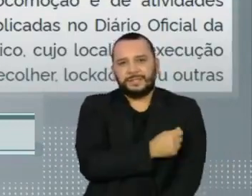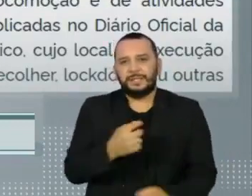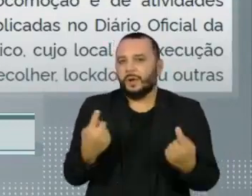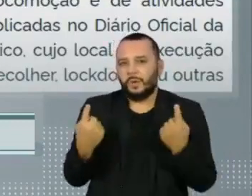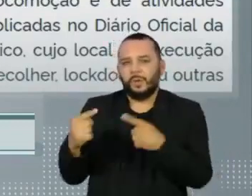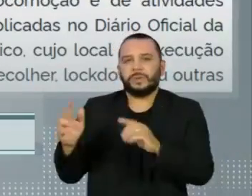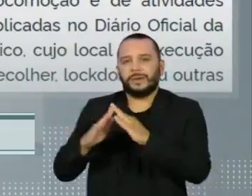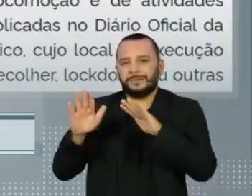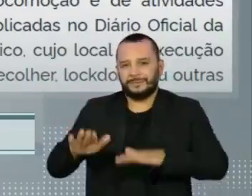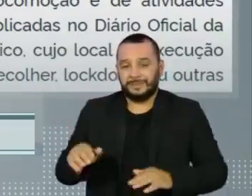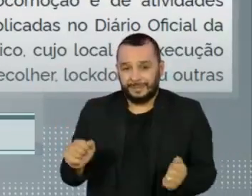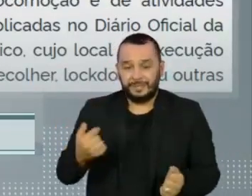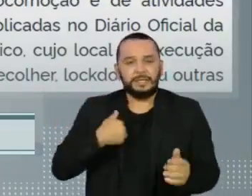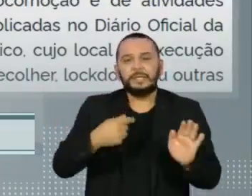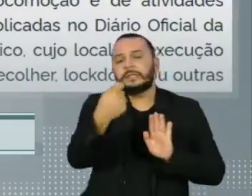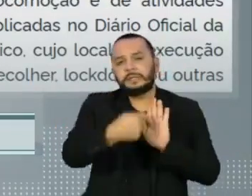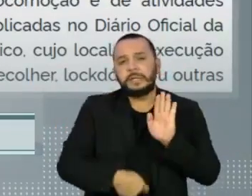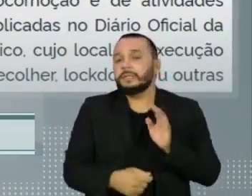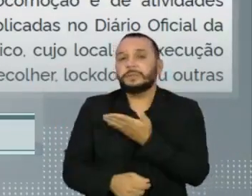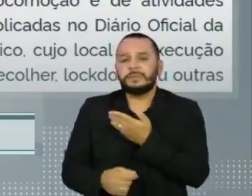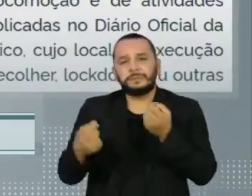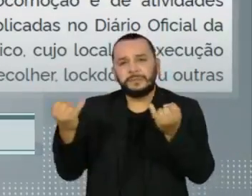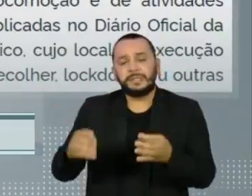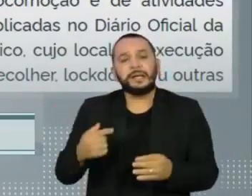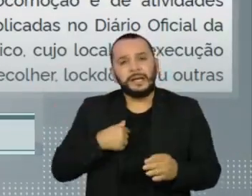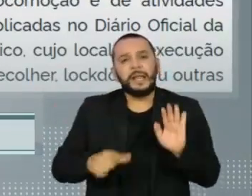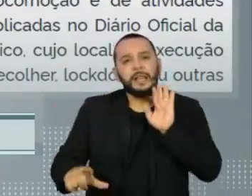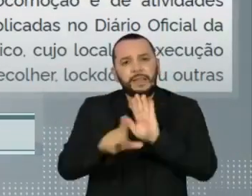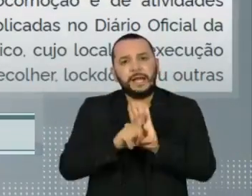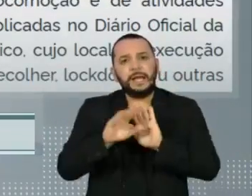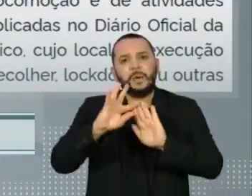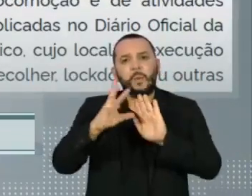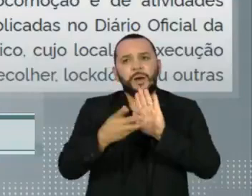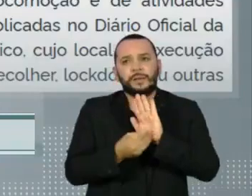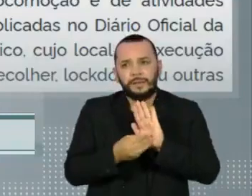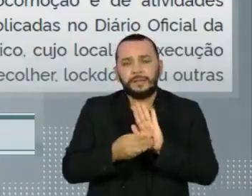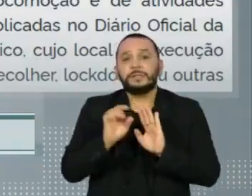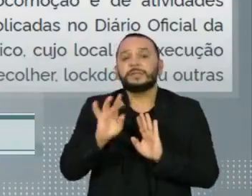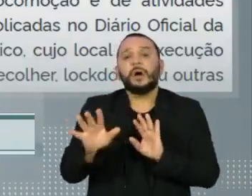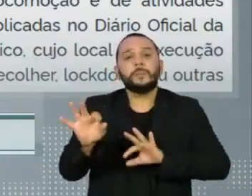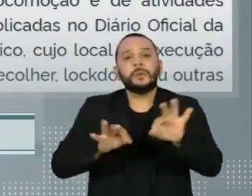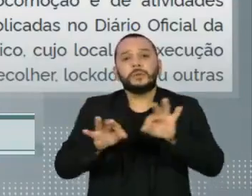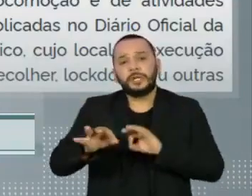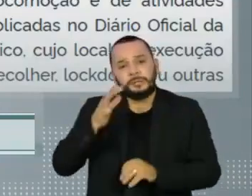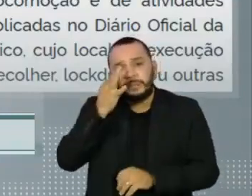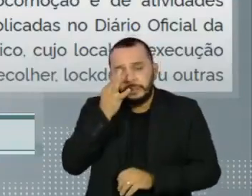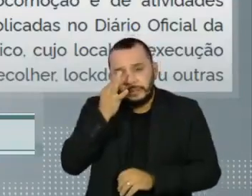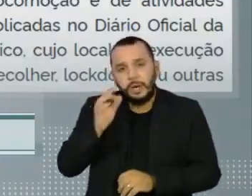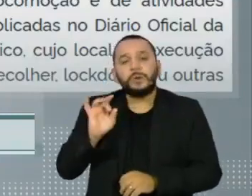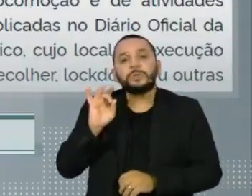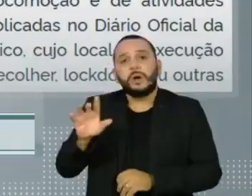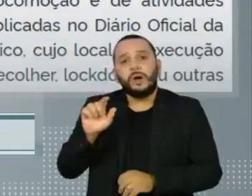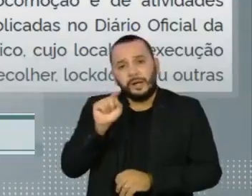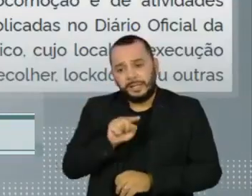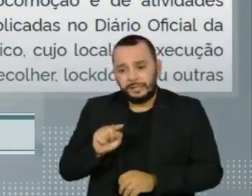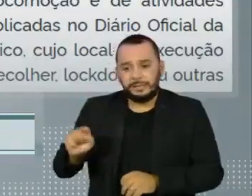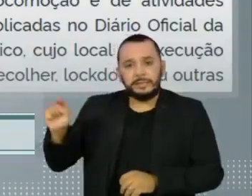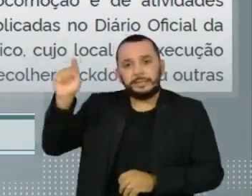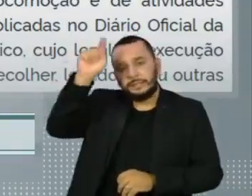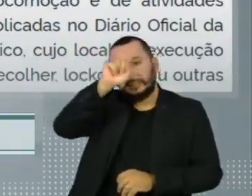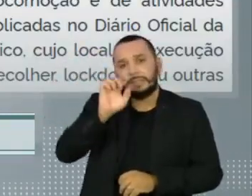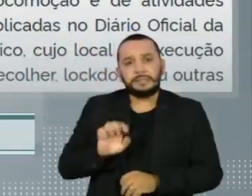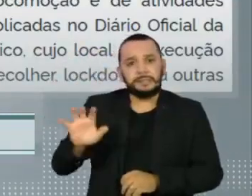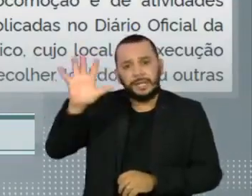social. O texto afirma que só serão considerados para a lei de incentivo à cultura projetos presenciais de estados que não adotem restrição de